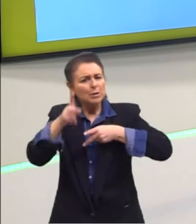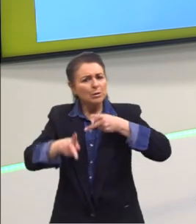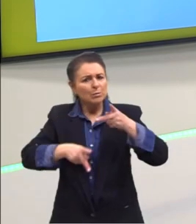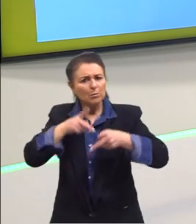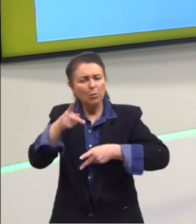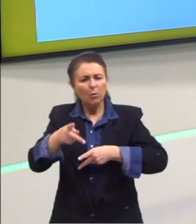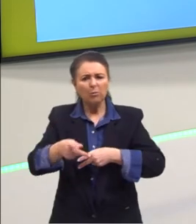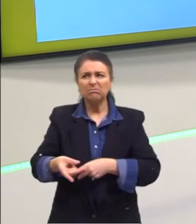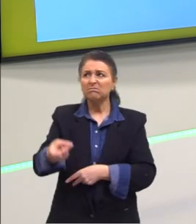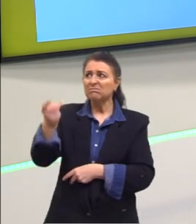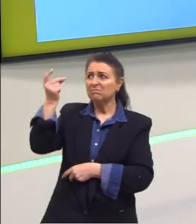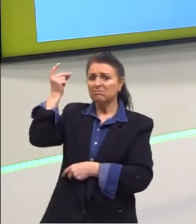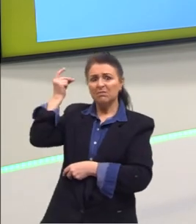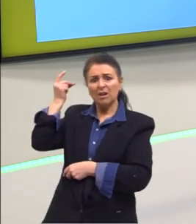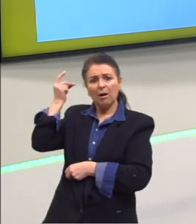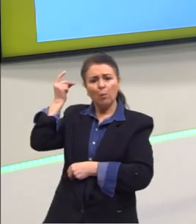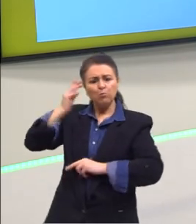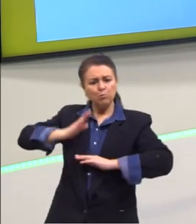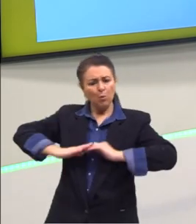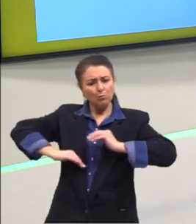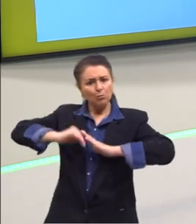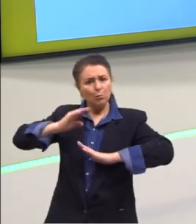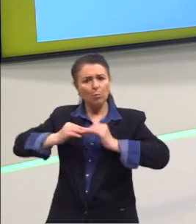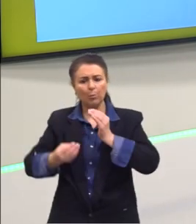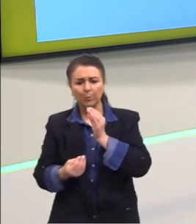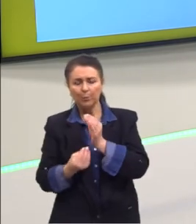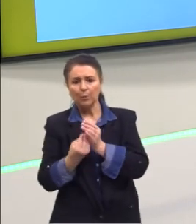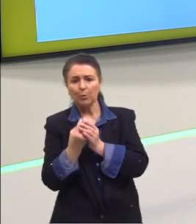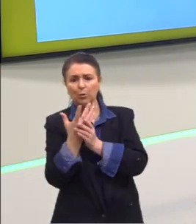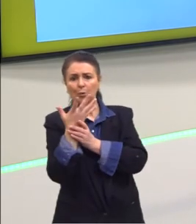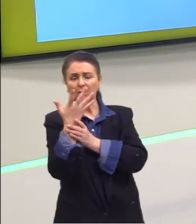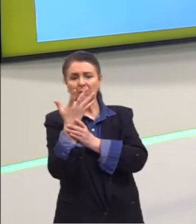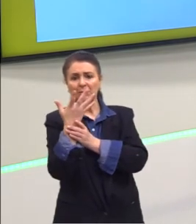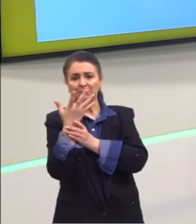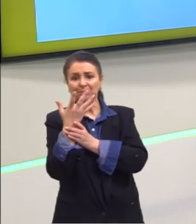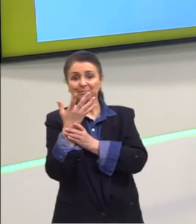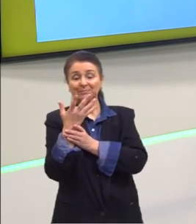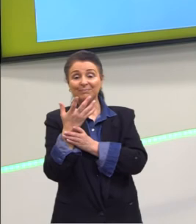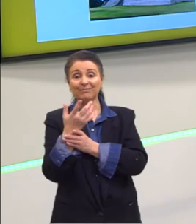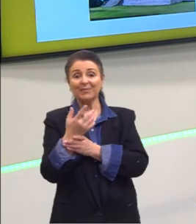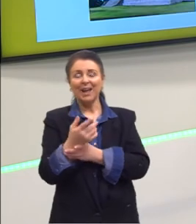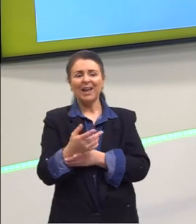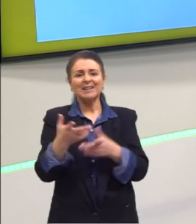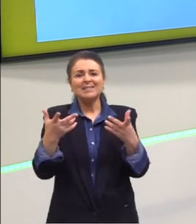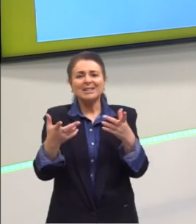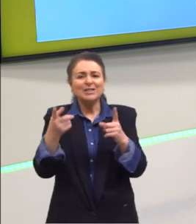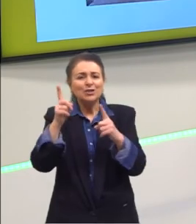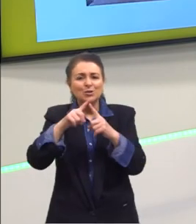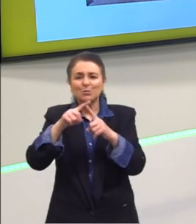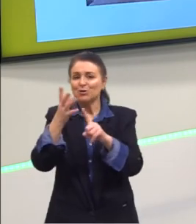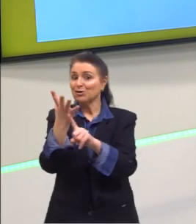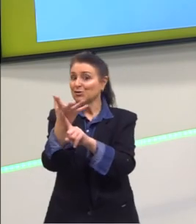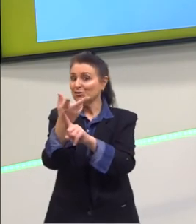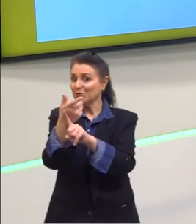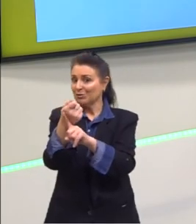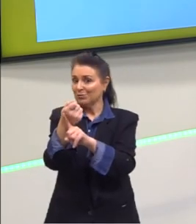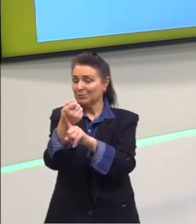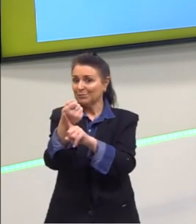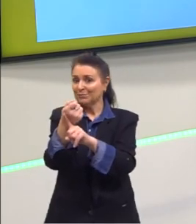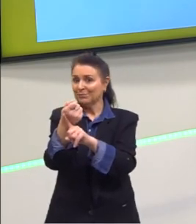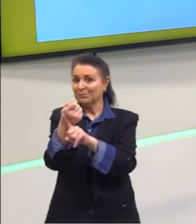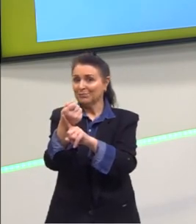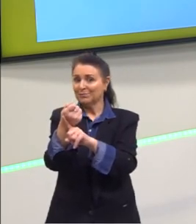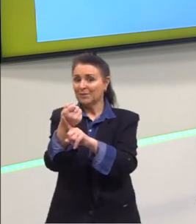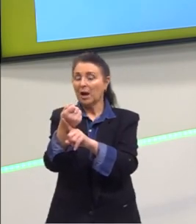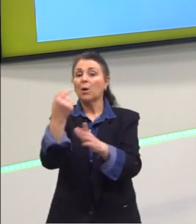larga antigamente construíam, produziam essas obras. E